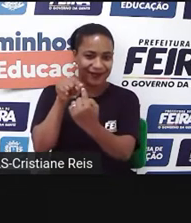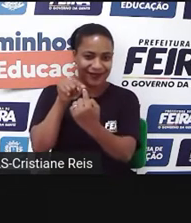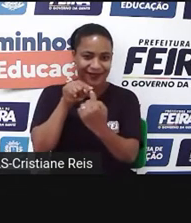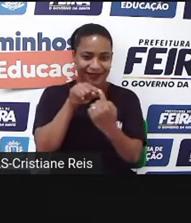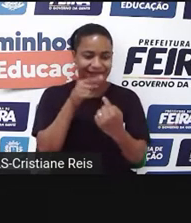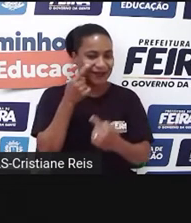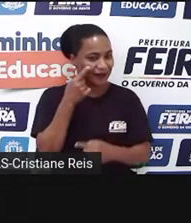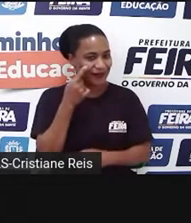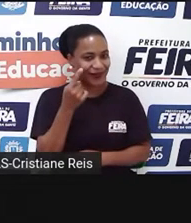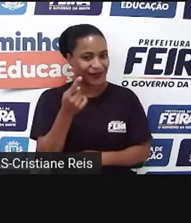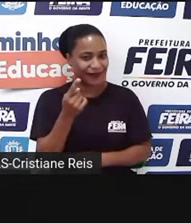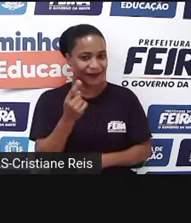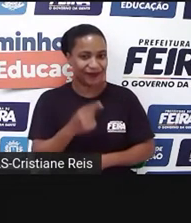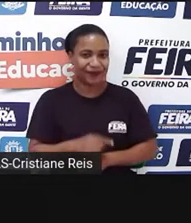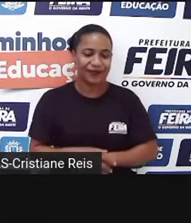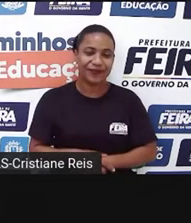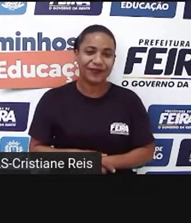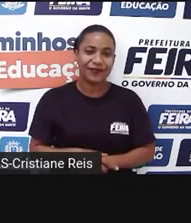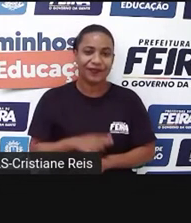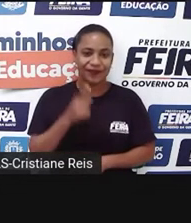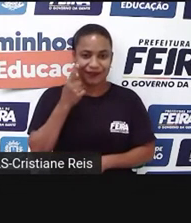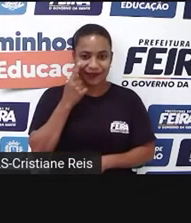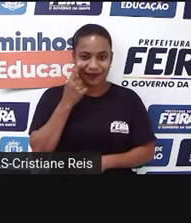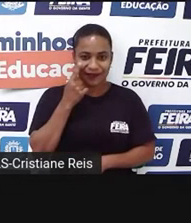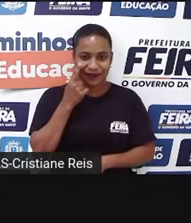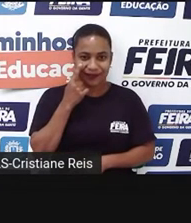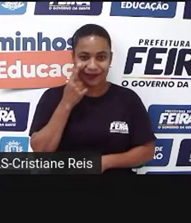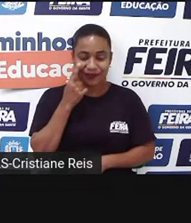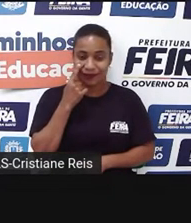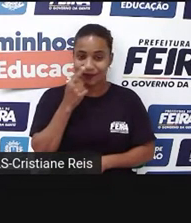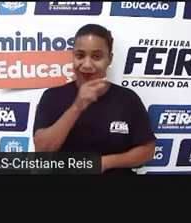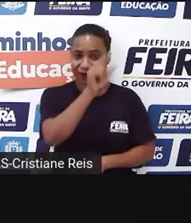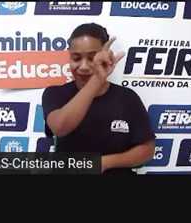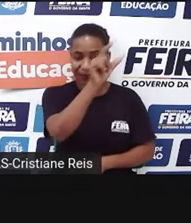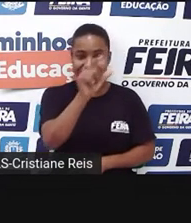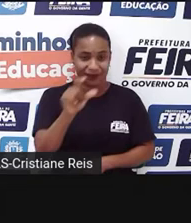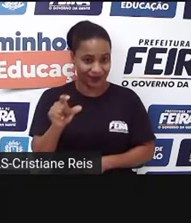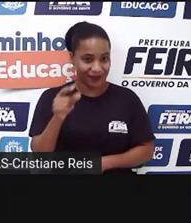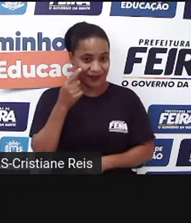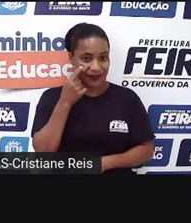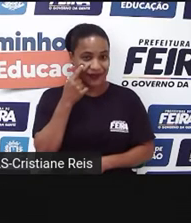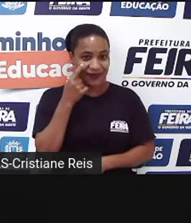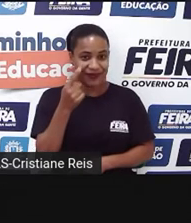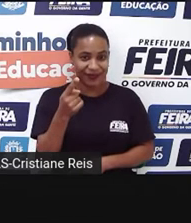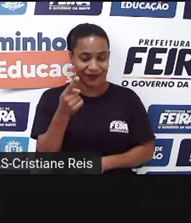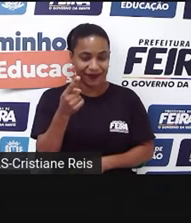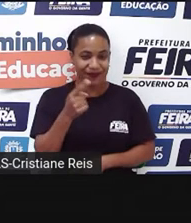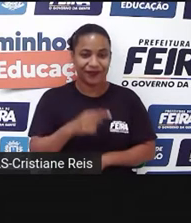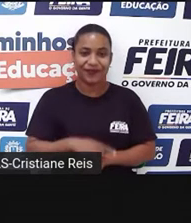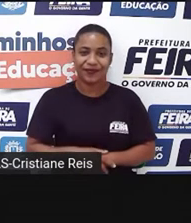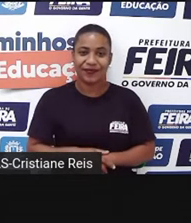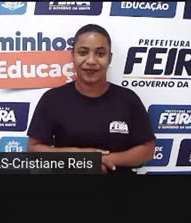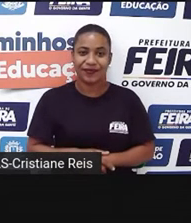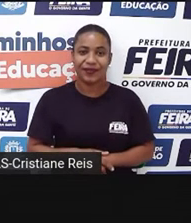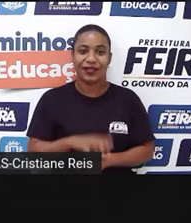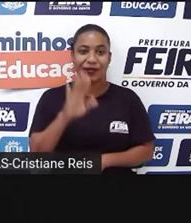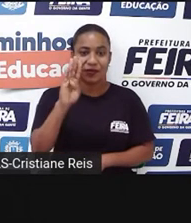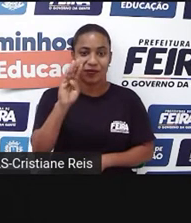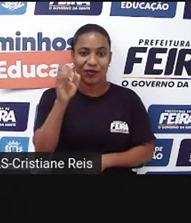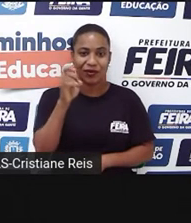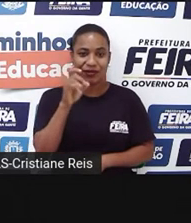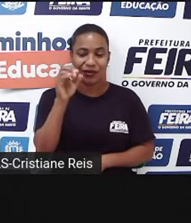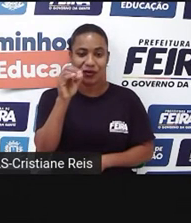go. Então, vamos primeiro explorar as horizontais. Dóx, office, bilheteria.